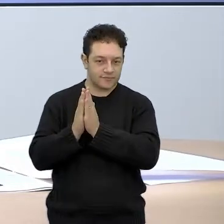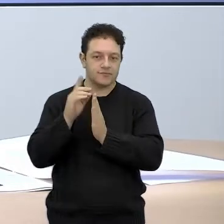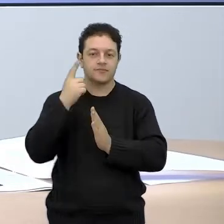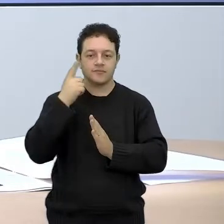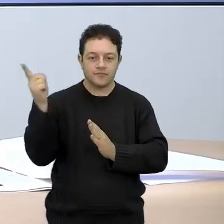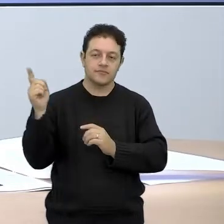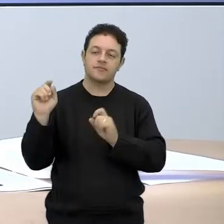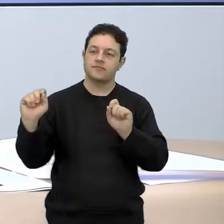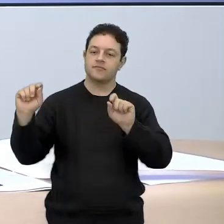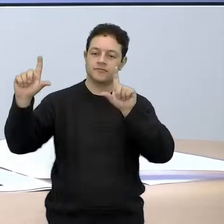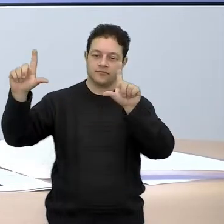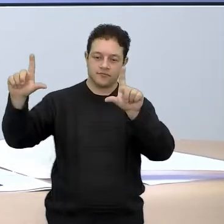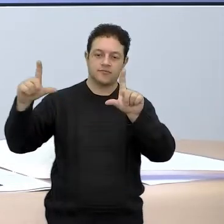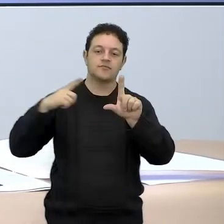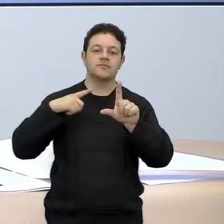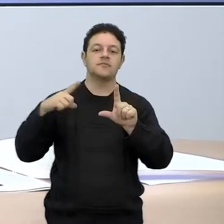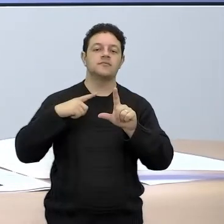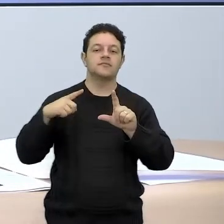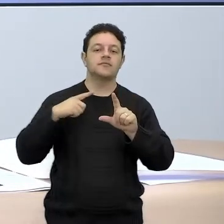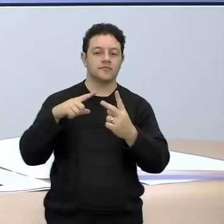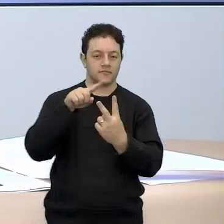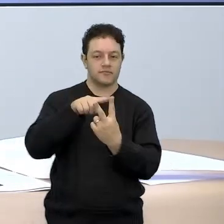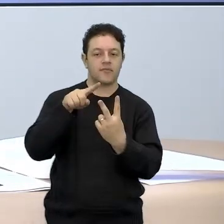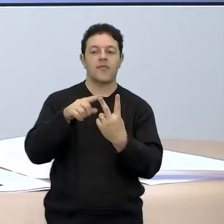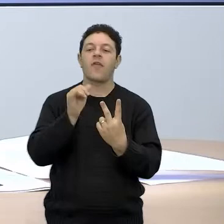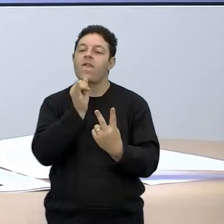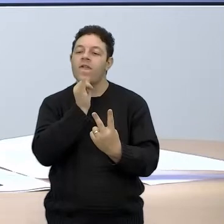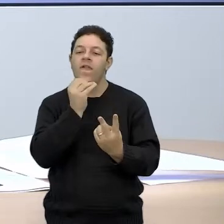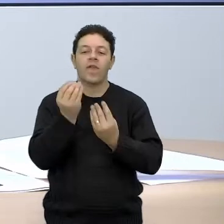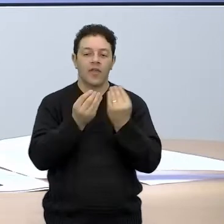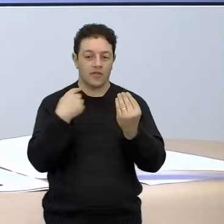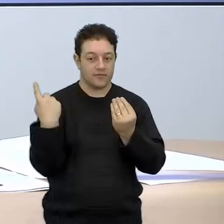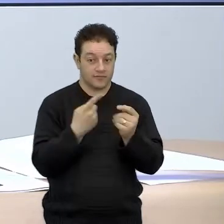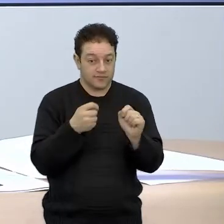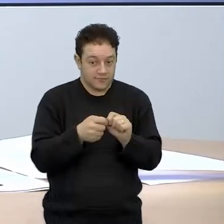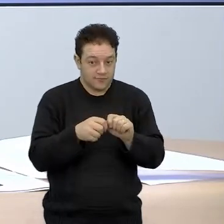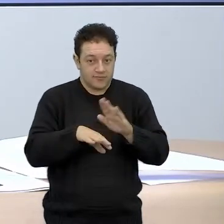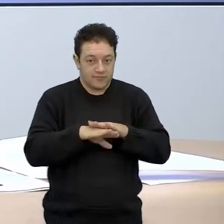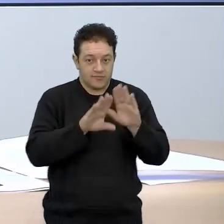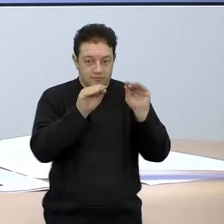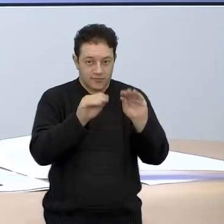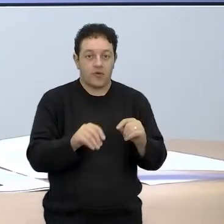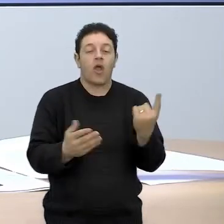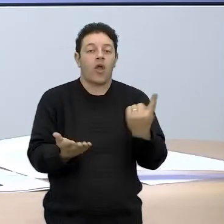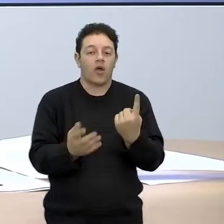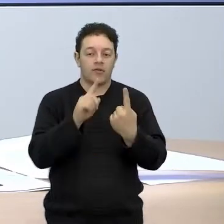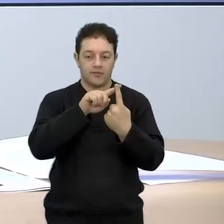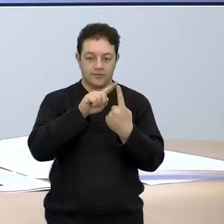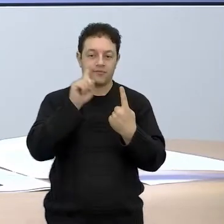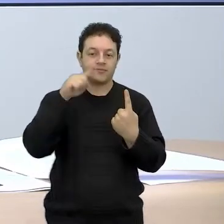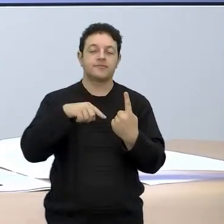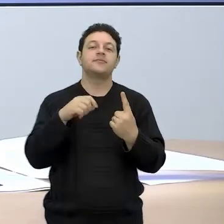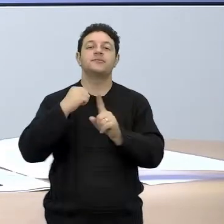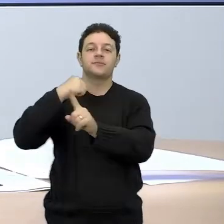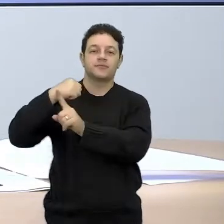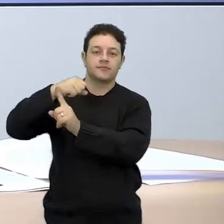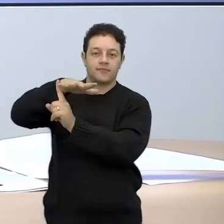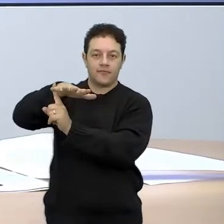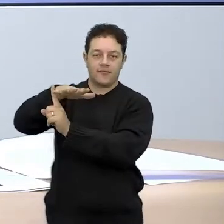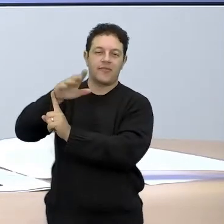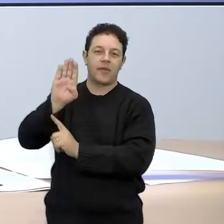a projeção de dois simuladores que nós vamos fazer. Eu vou colocar de um, que é o simulador do Banco Central. Vou